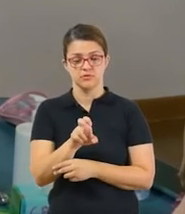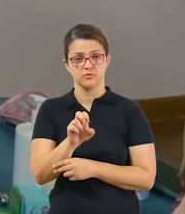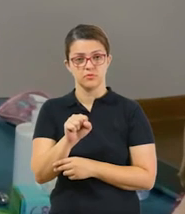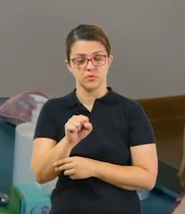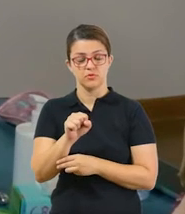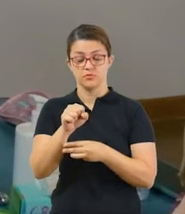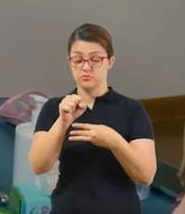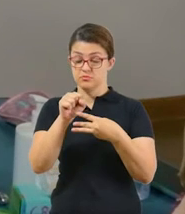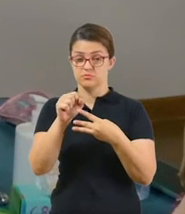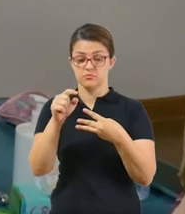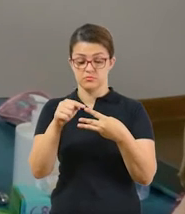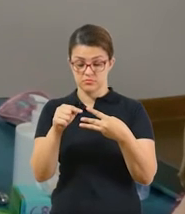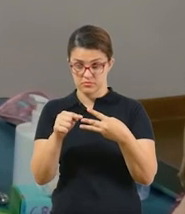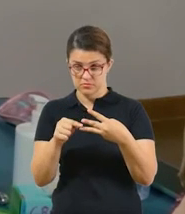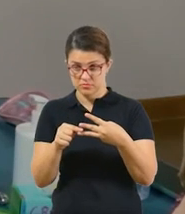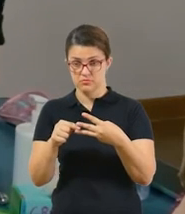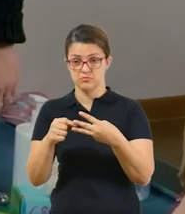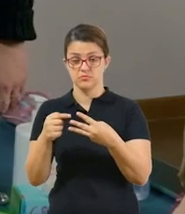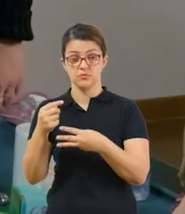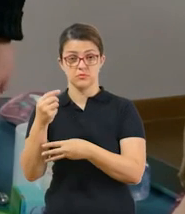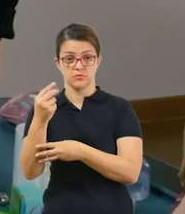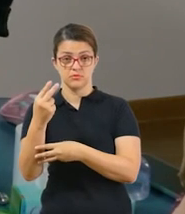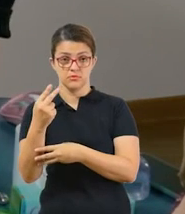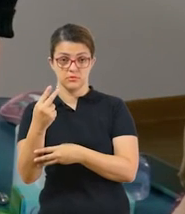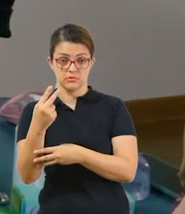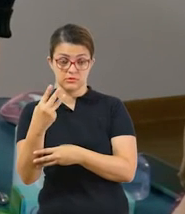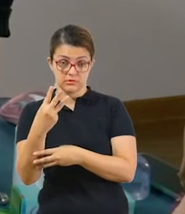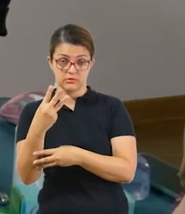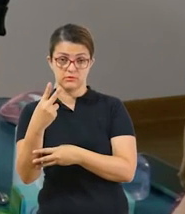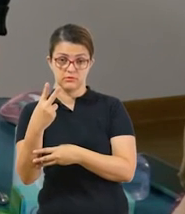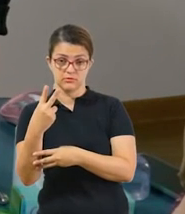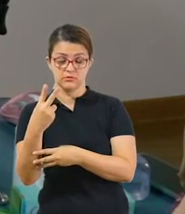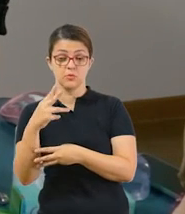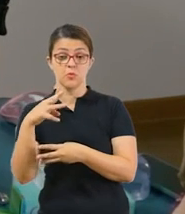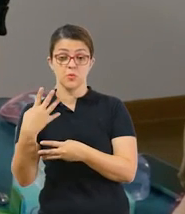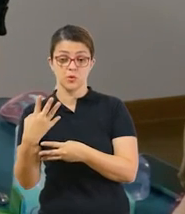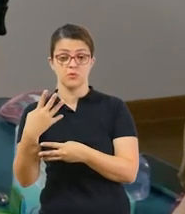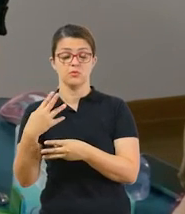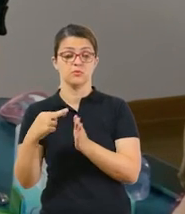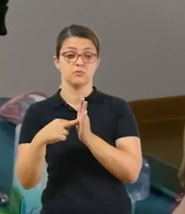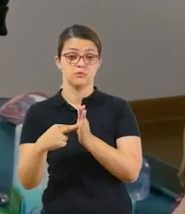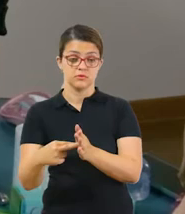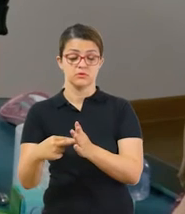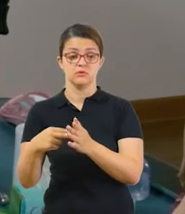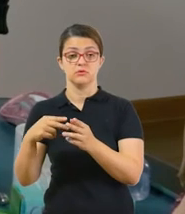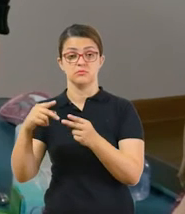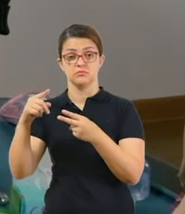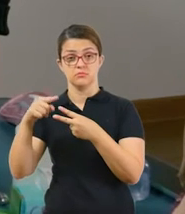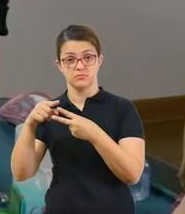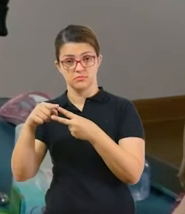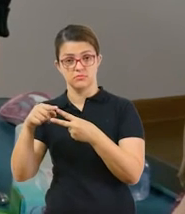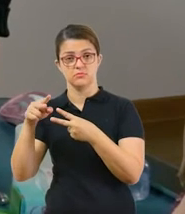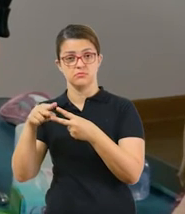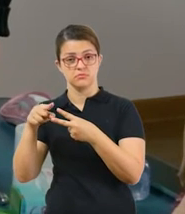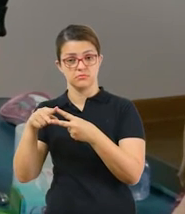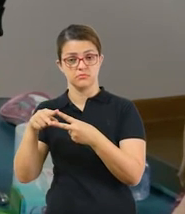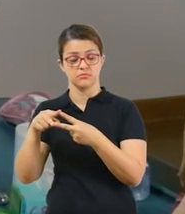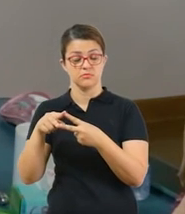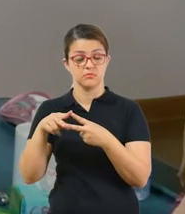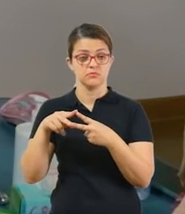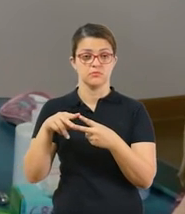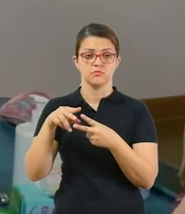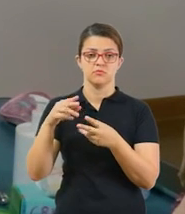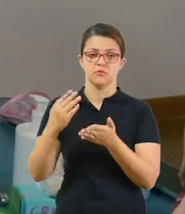658 e depois no 32, qual representa a dezena e qual representa a unidade.